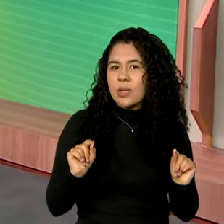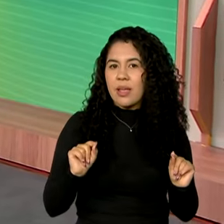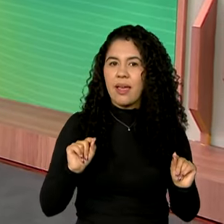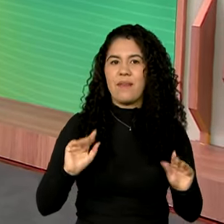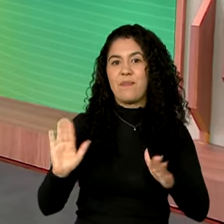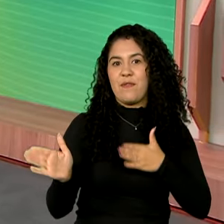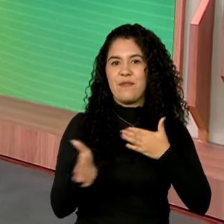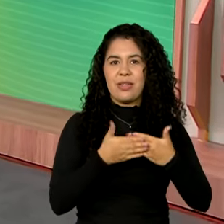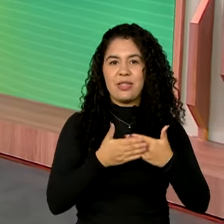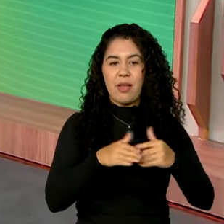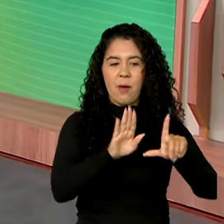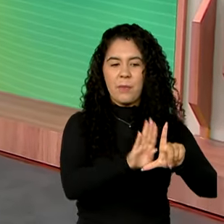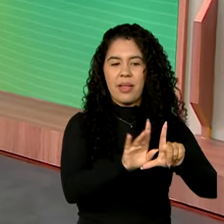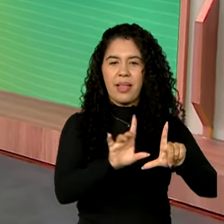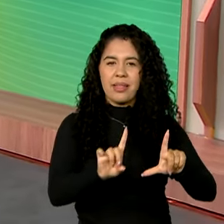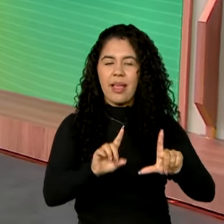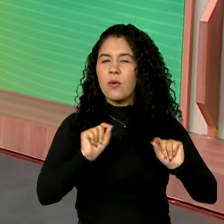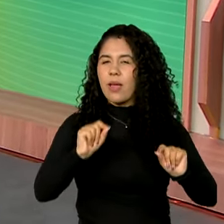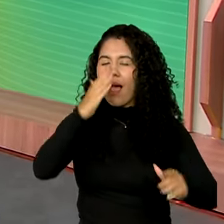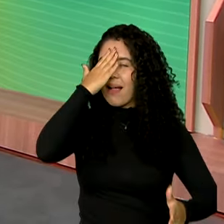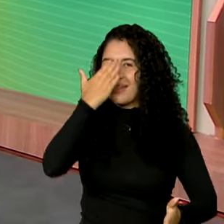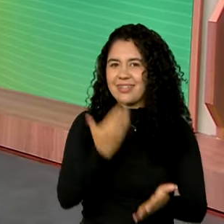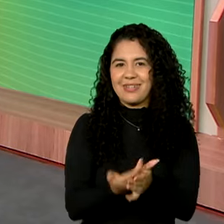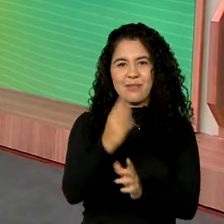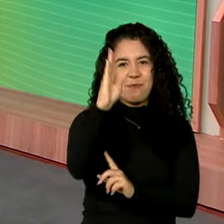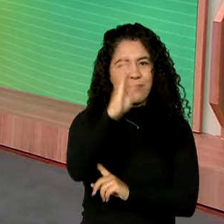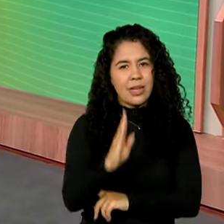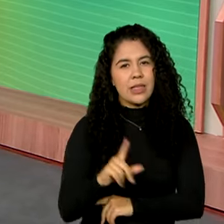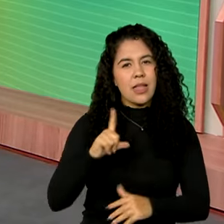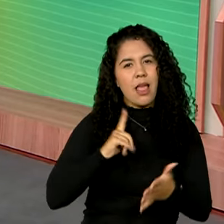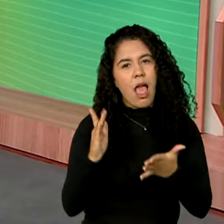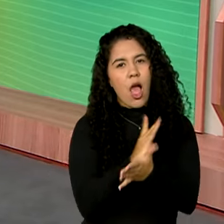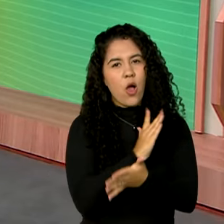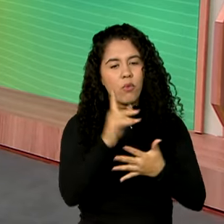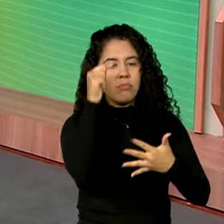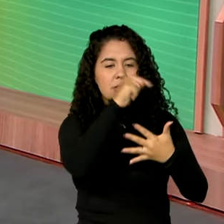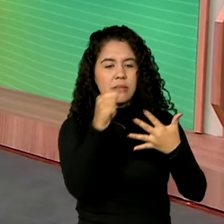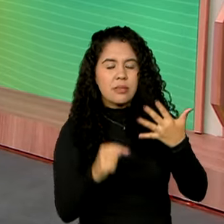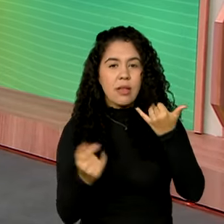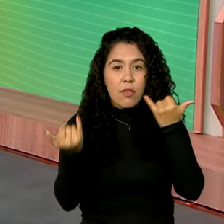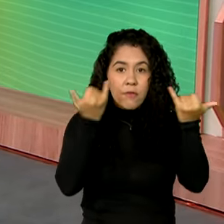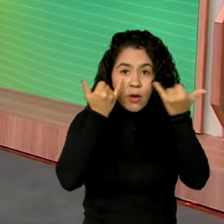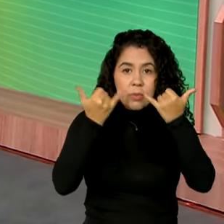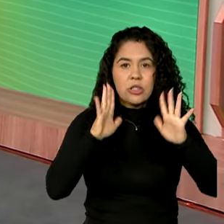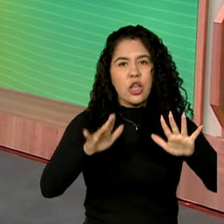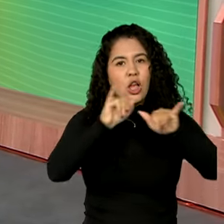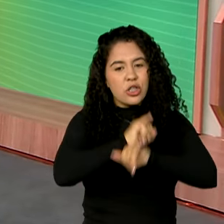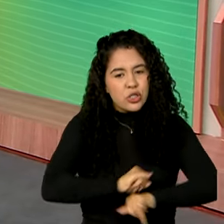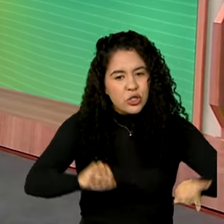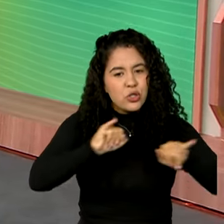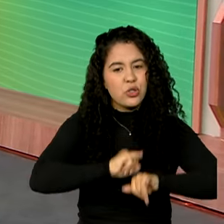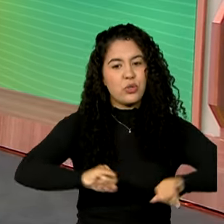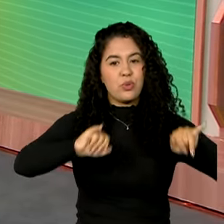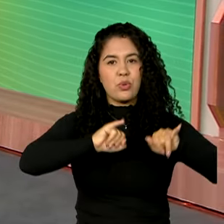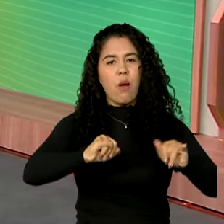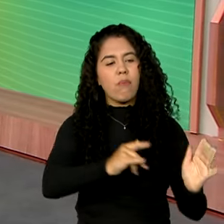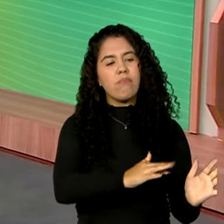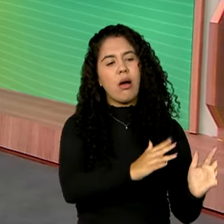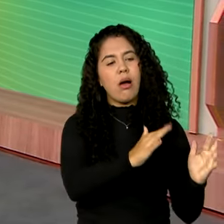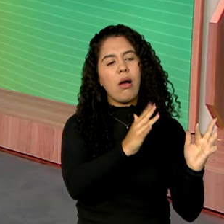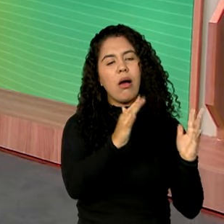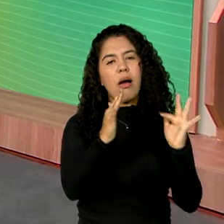jornal com o quadro Fé no Brasil. A gente recupera algumas notícias aí que foram divulgadas ao longo da semana e que mostram